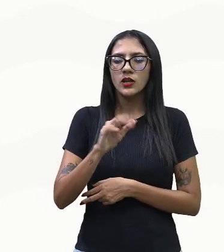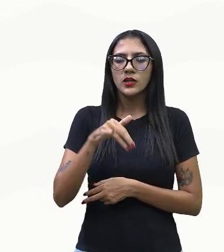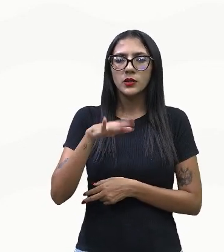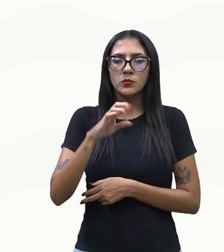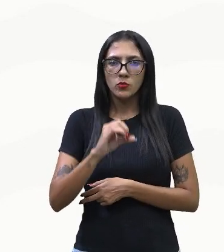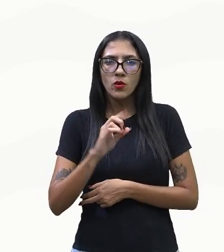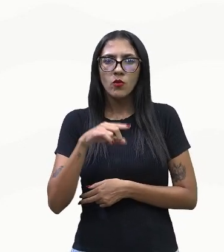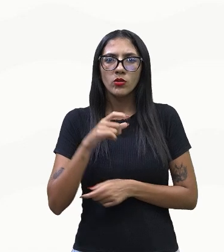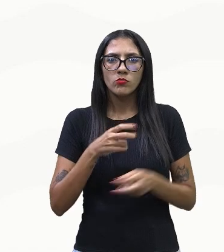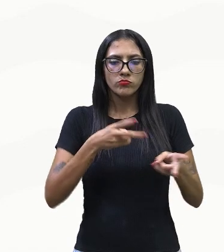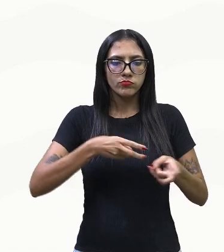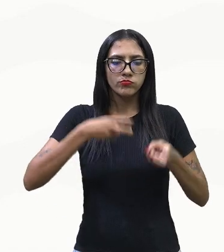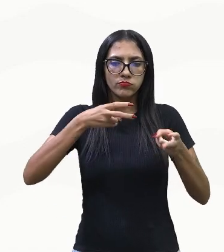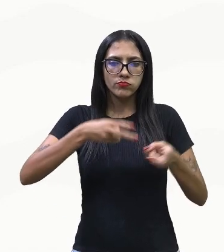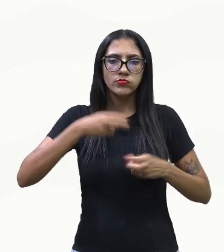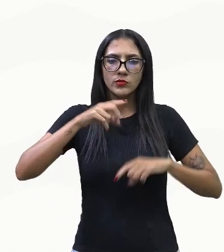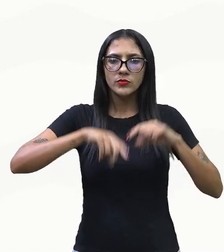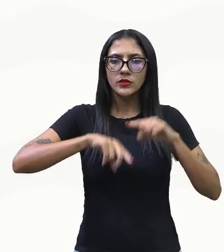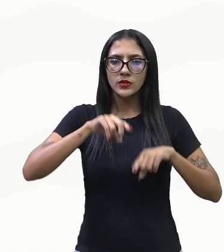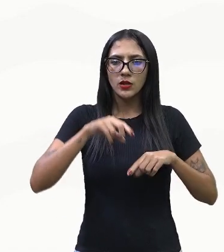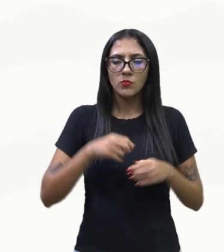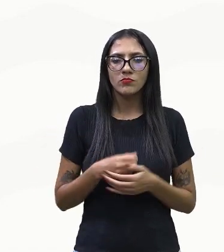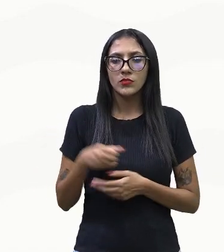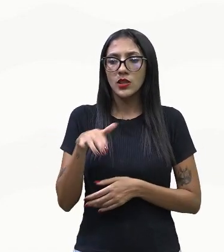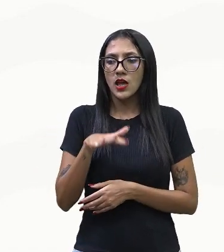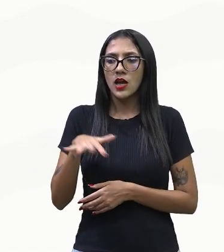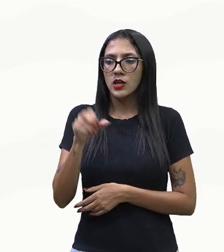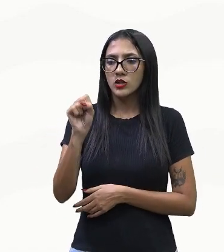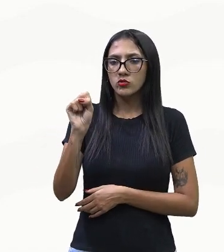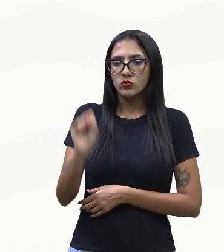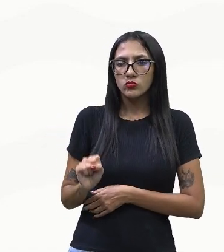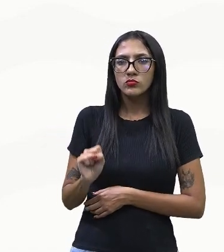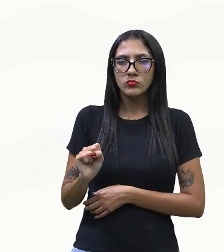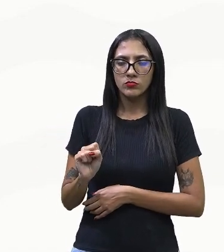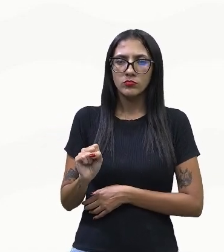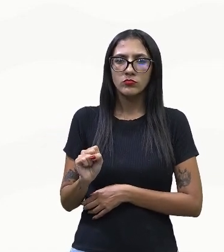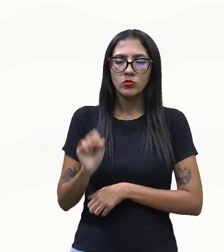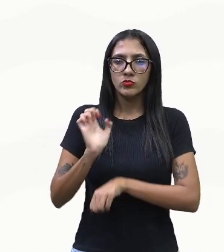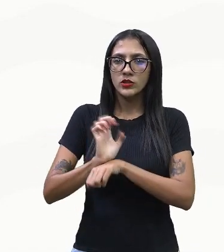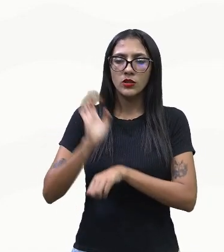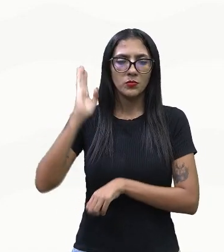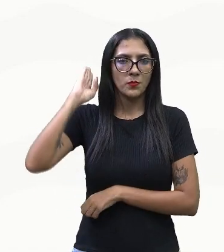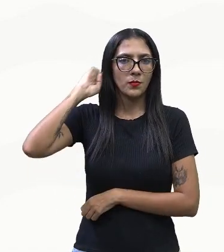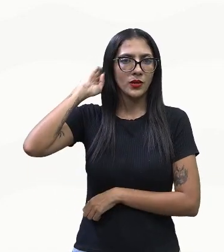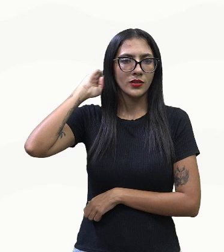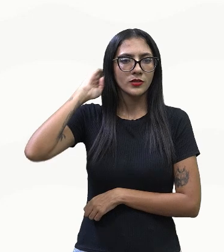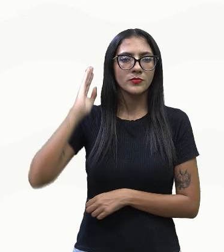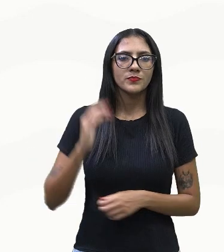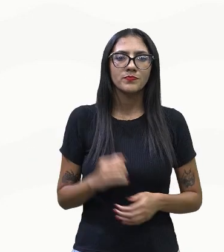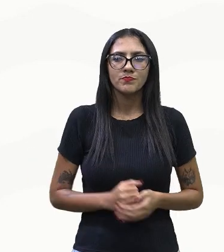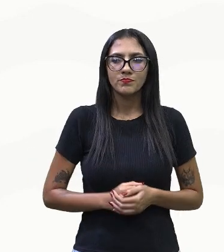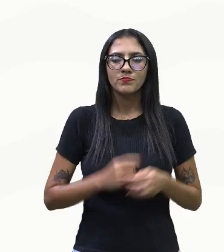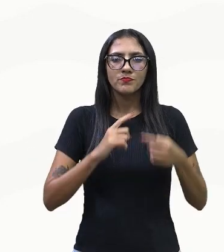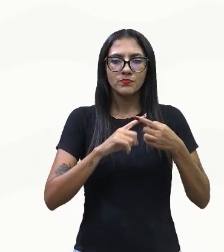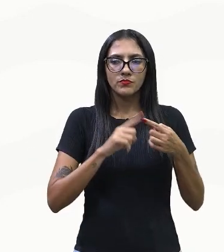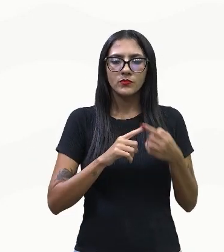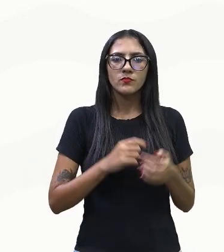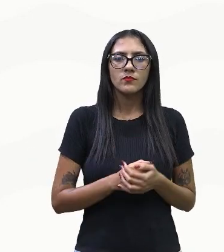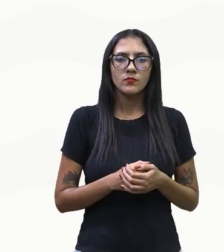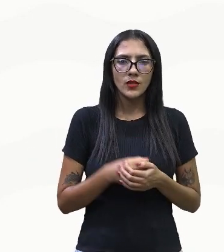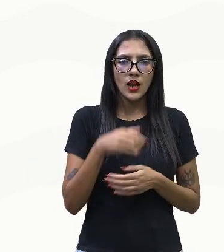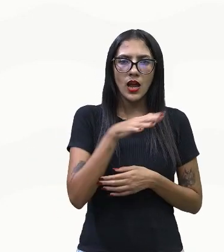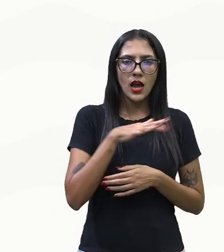justamente, olha só, no sul do estado do Pará. Então essas são as principais causas. A agropecuária principalmente